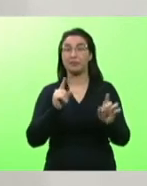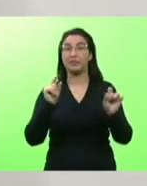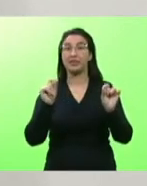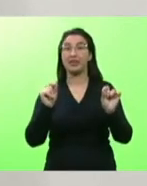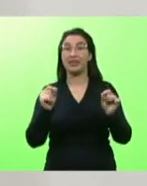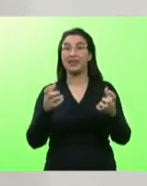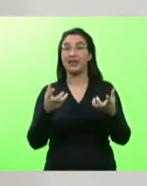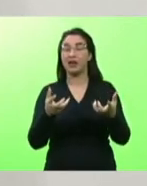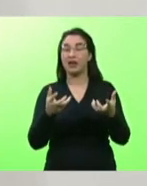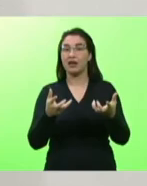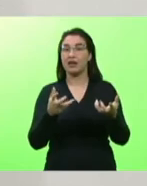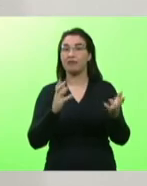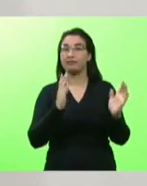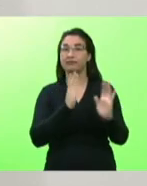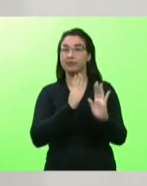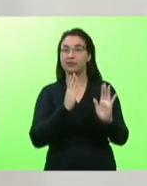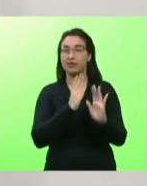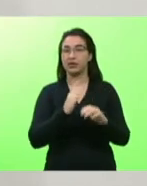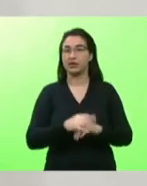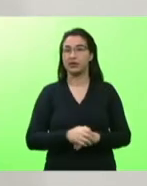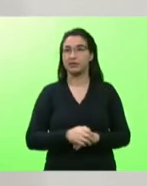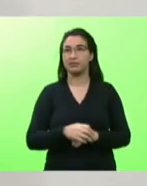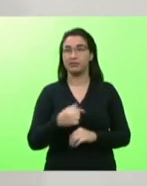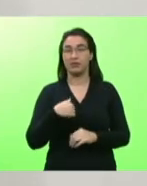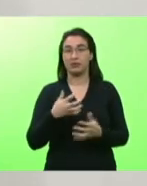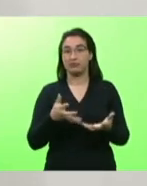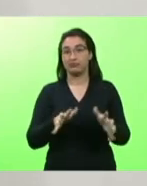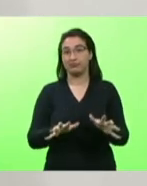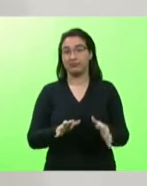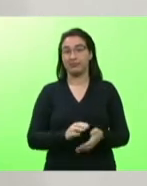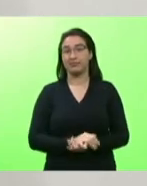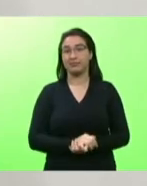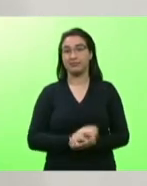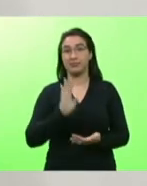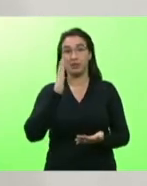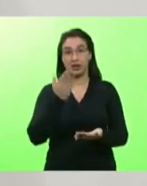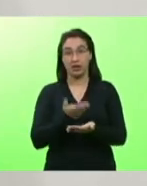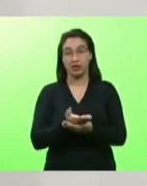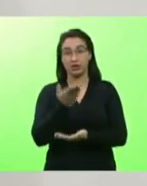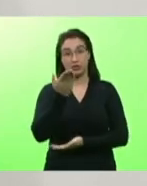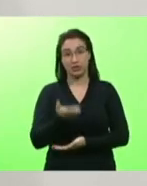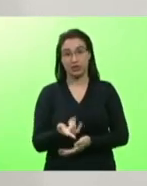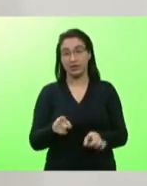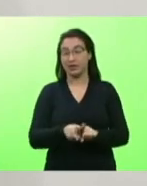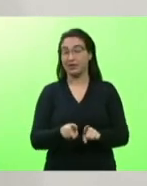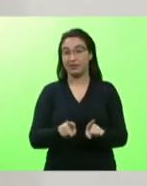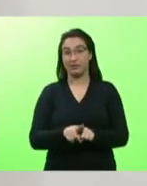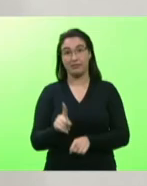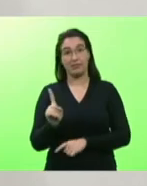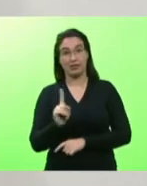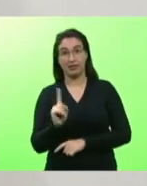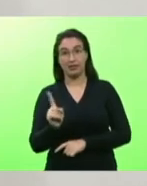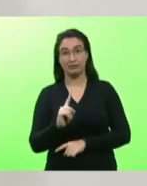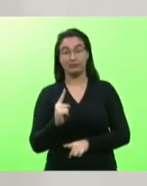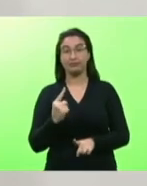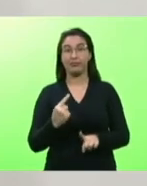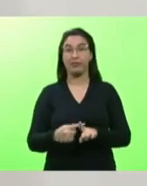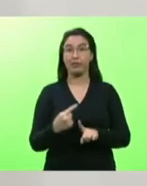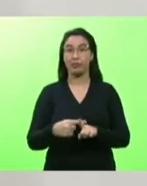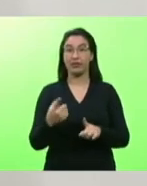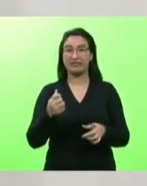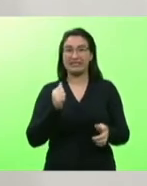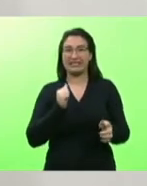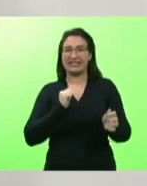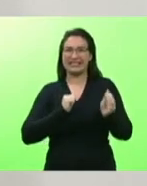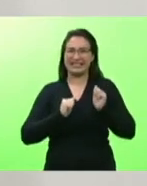avalista hoje eu não e eu acredito que você também não porque você fica também agoniado porque a